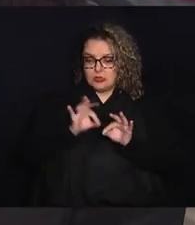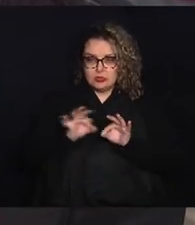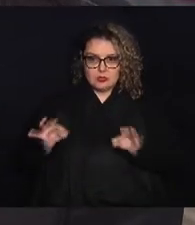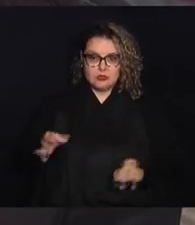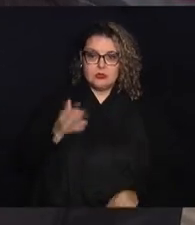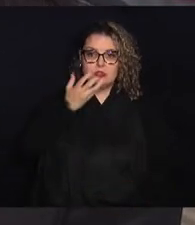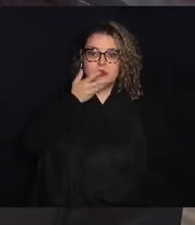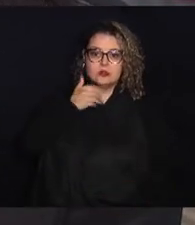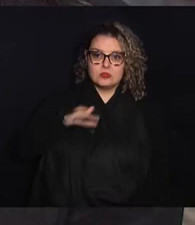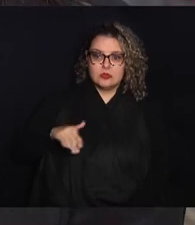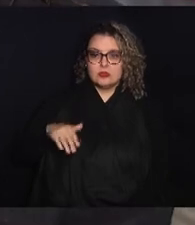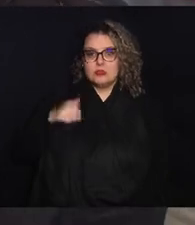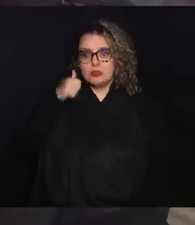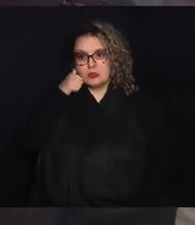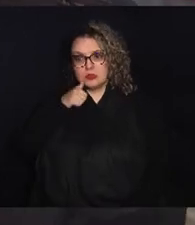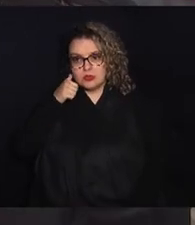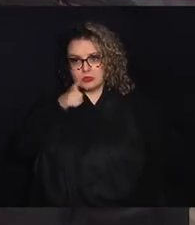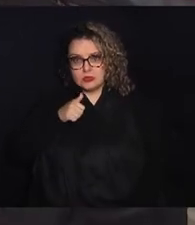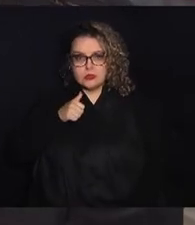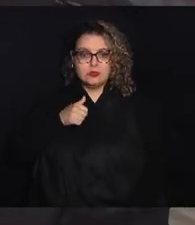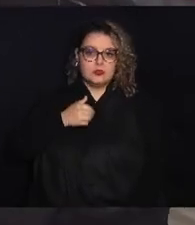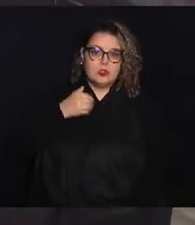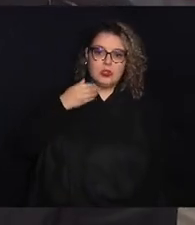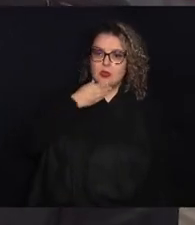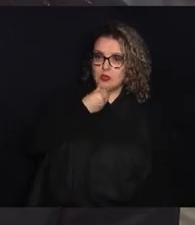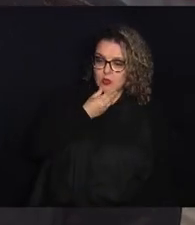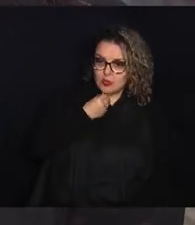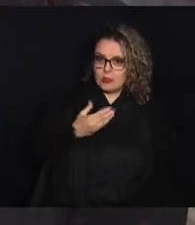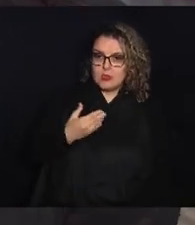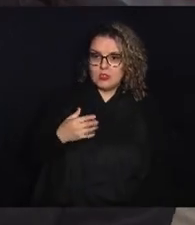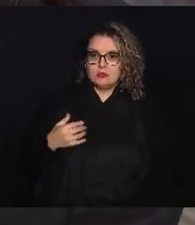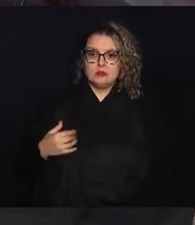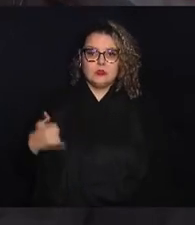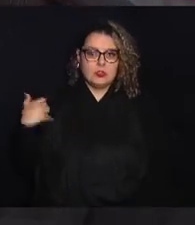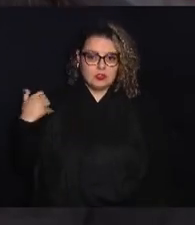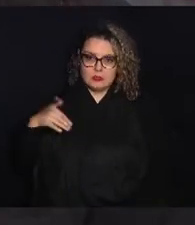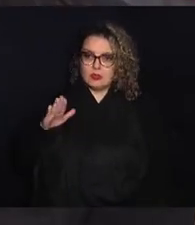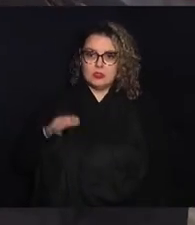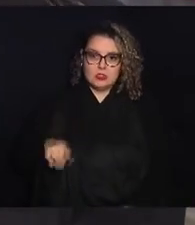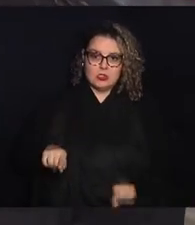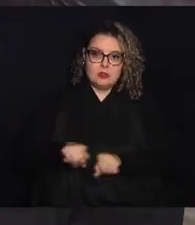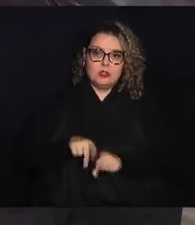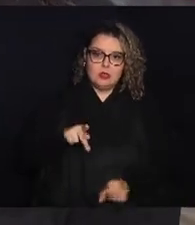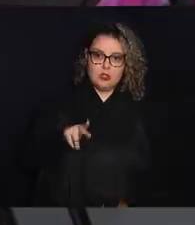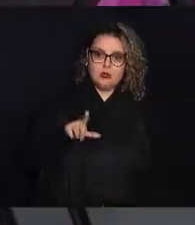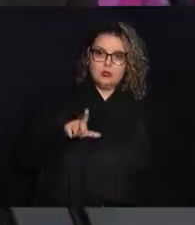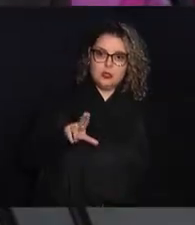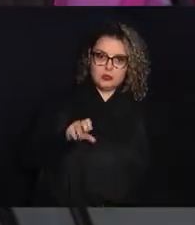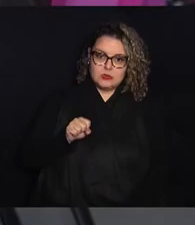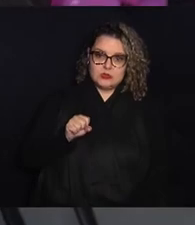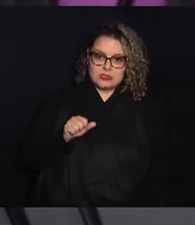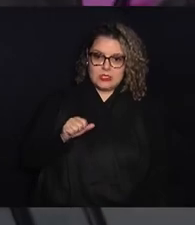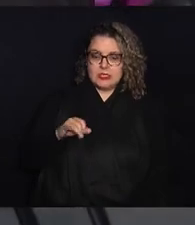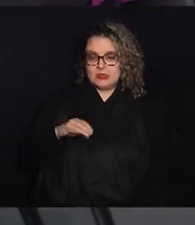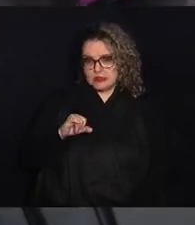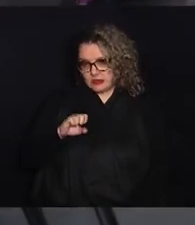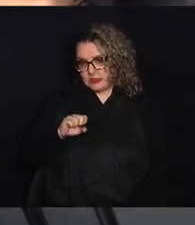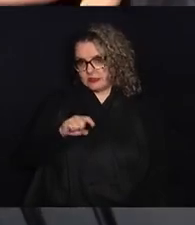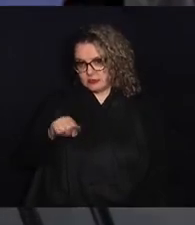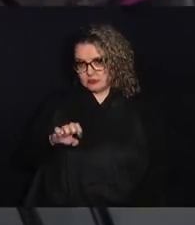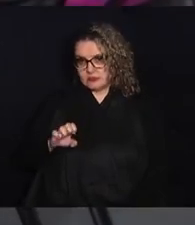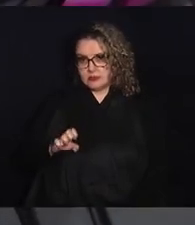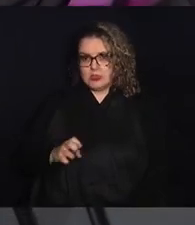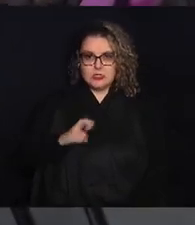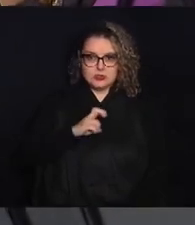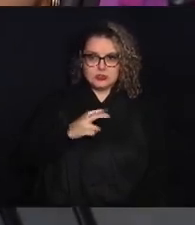infantil, masculino e feminino. Inclusive, com peças plus size que vai até os 52. De todos os tamanhos